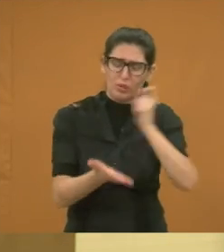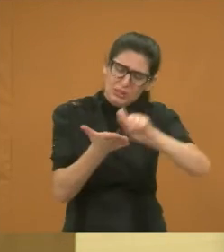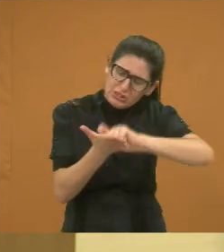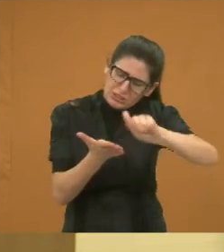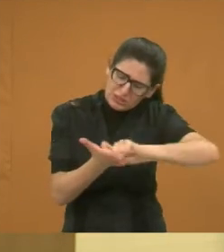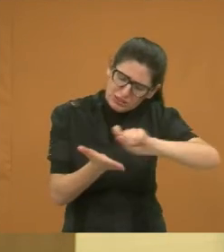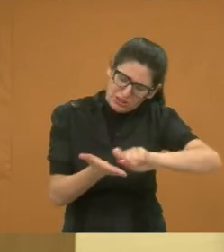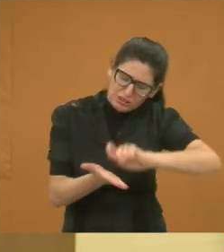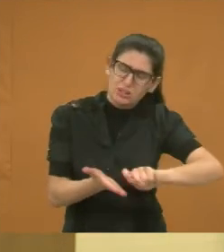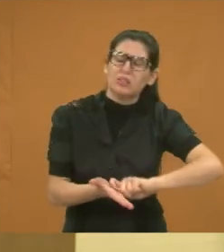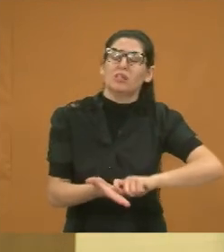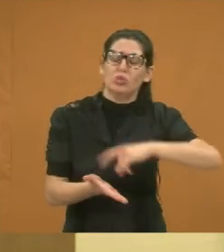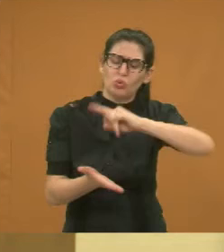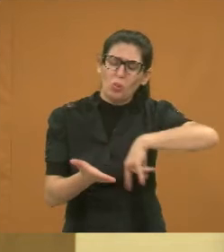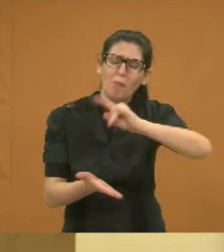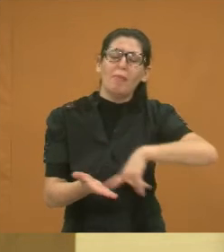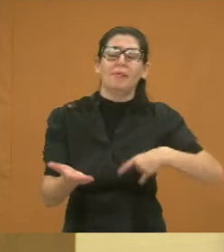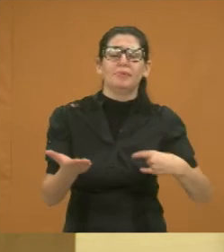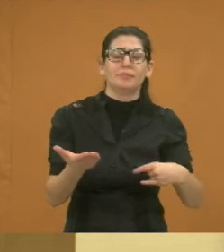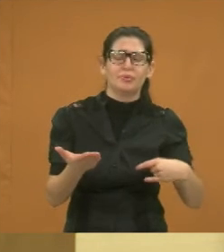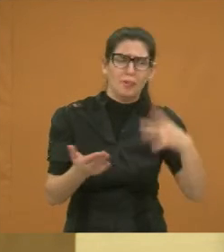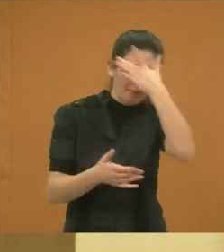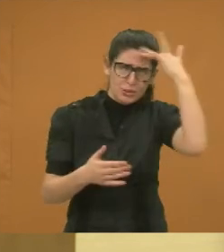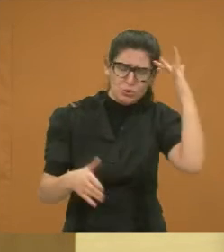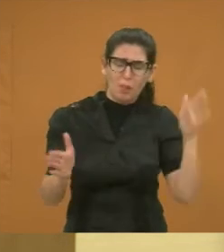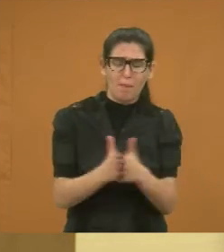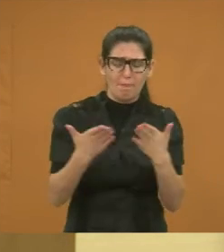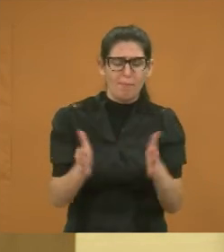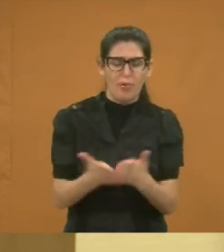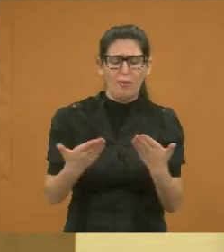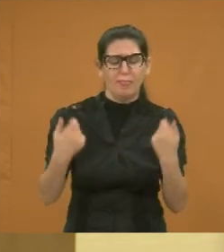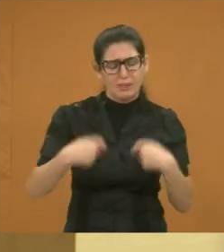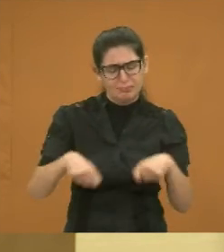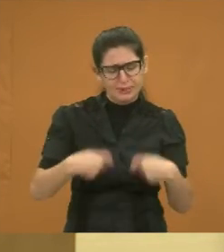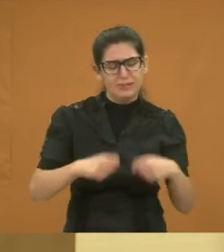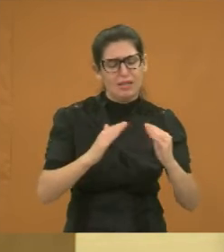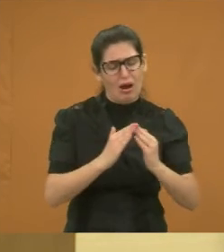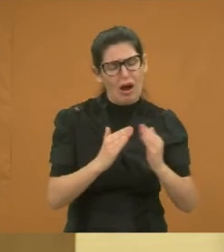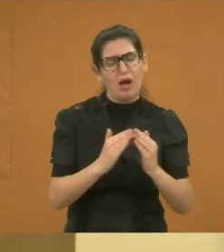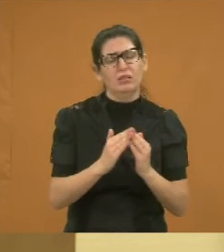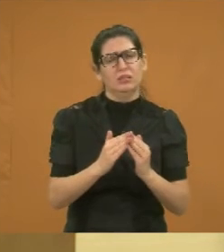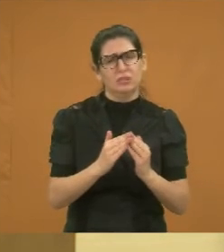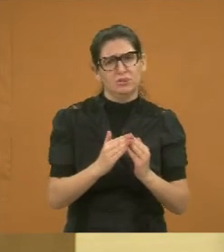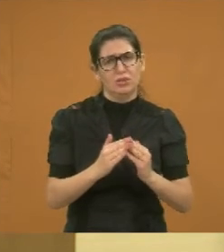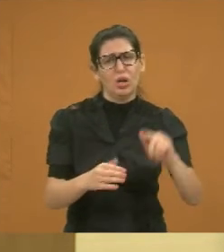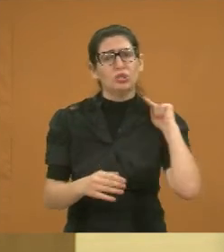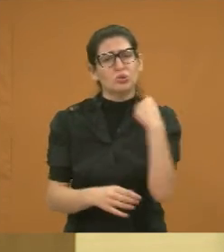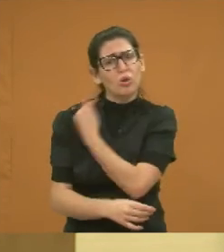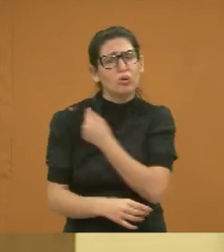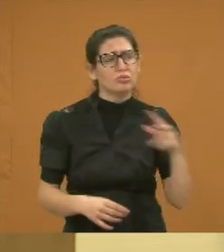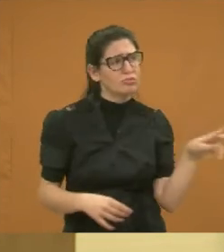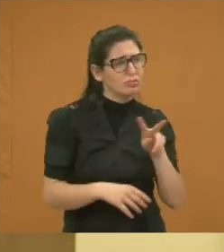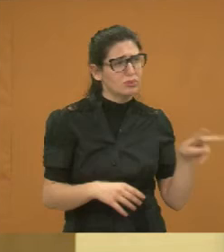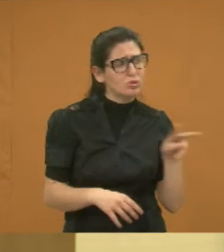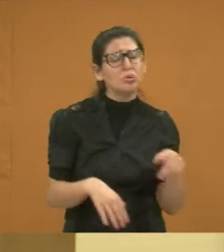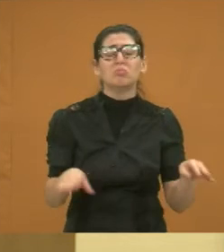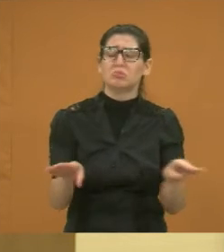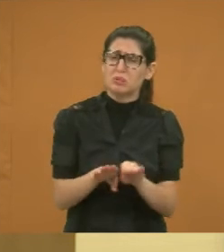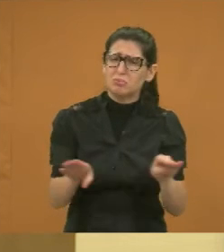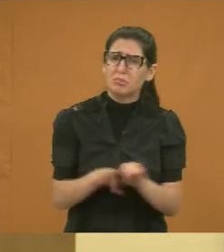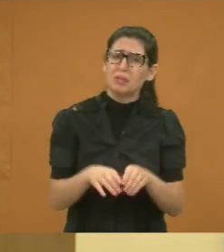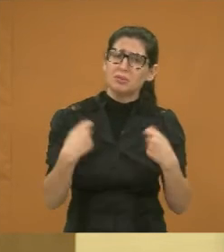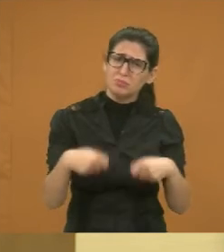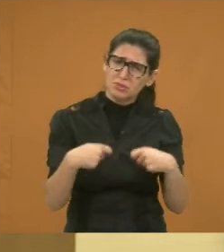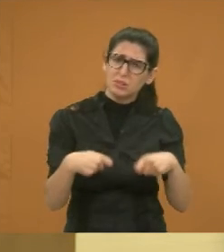que precisam de moradia. Eu quero dizer a vocês que nós temos que dar um jeito, nós, vereadores aqui também, temos que dar um jeito,